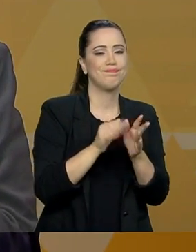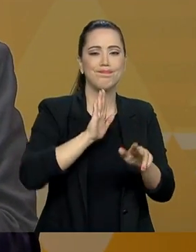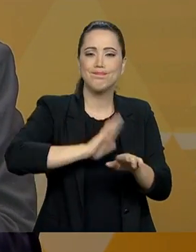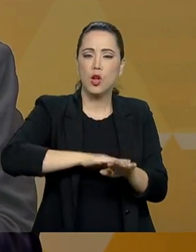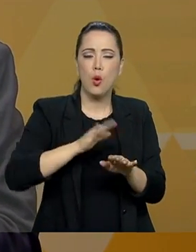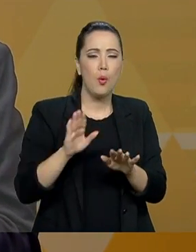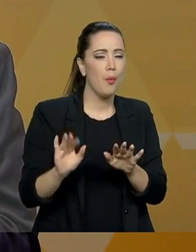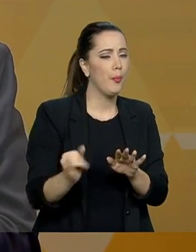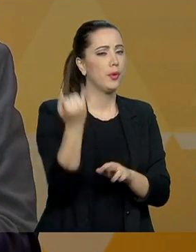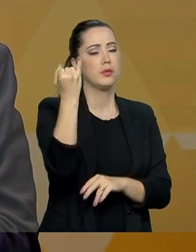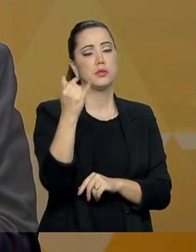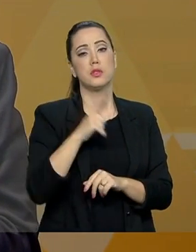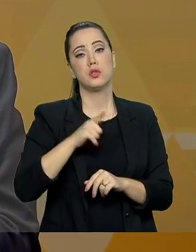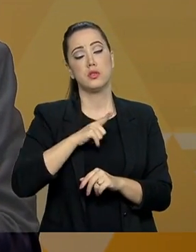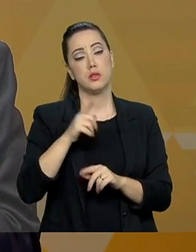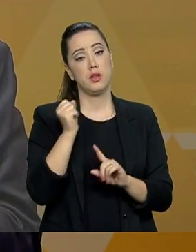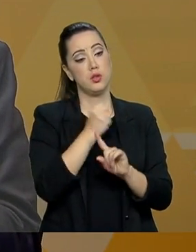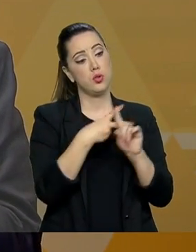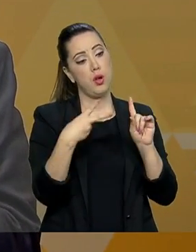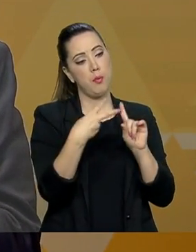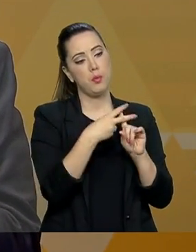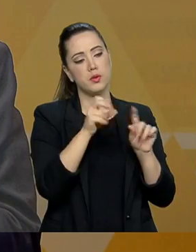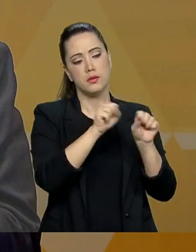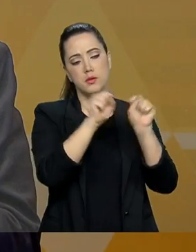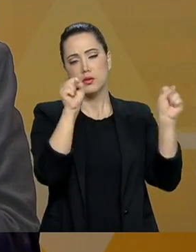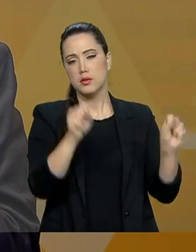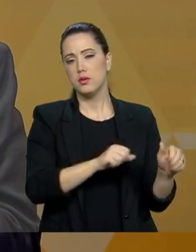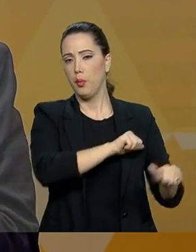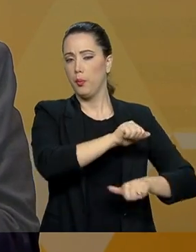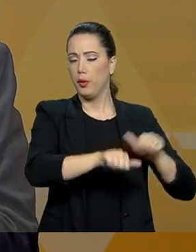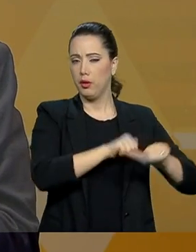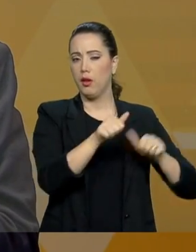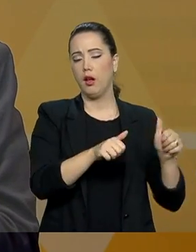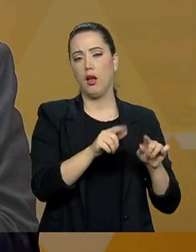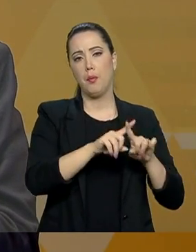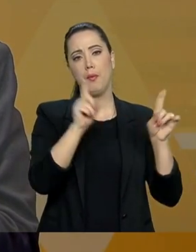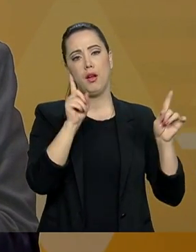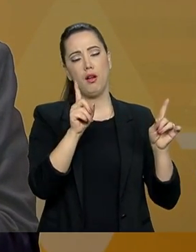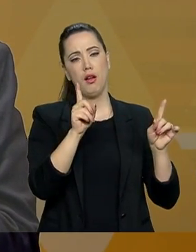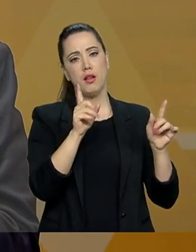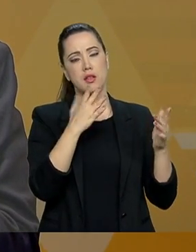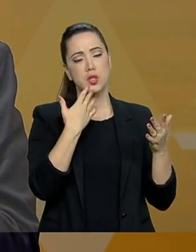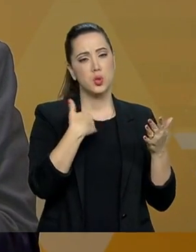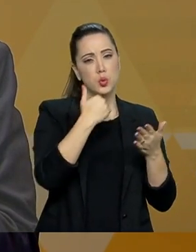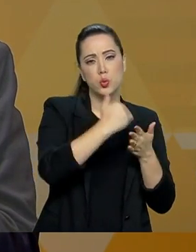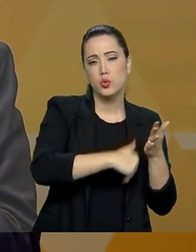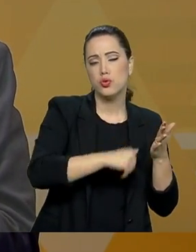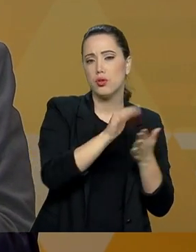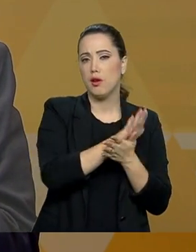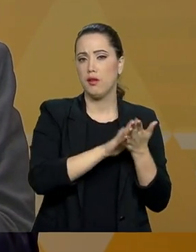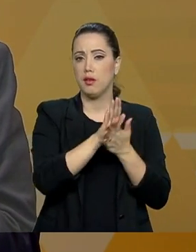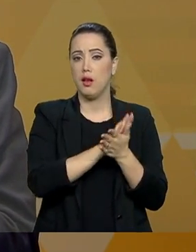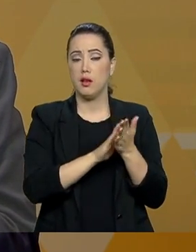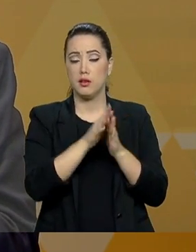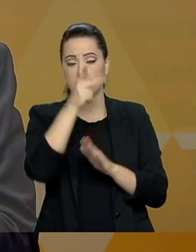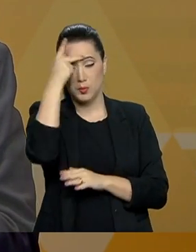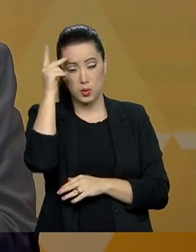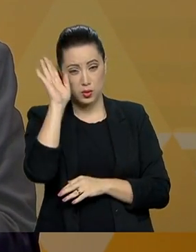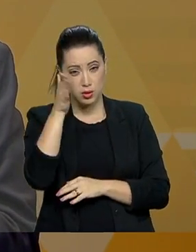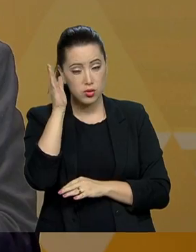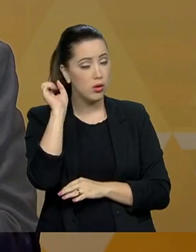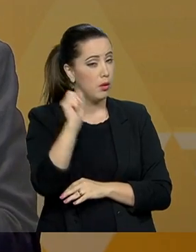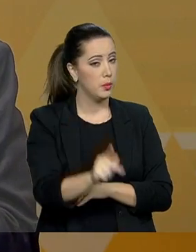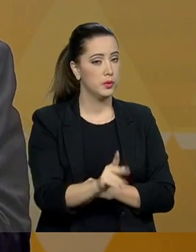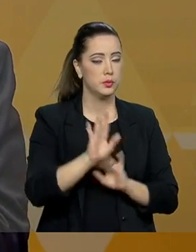ter, a última janela de oportunidade de fazer uma reestruturação no sistema previdenciário sem avançar nos direitos adquiridos.